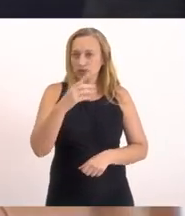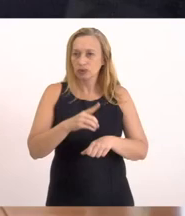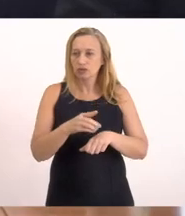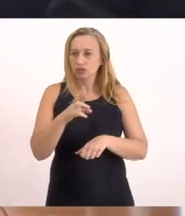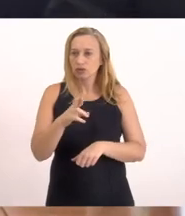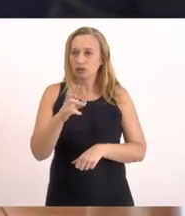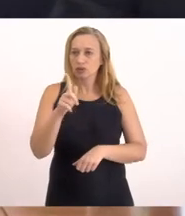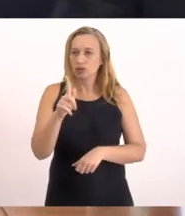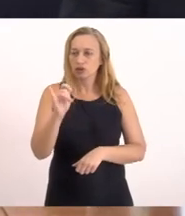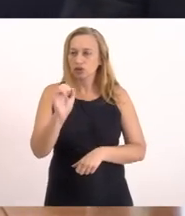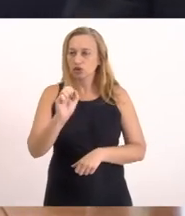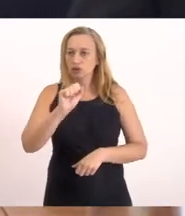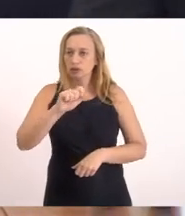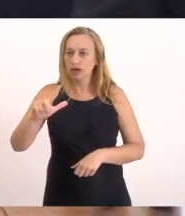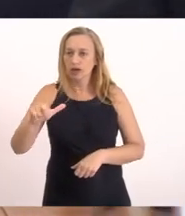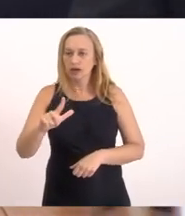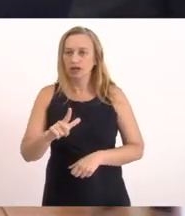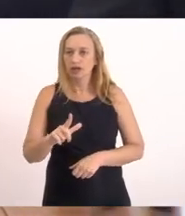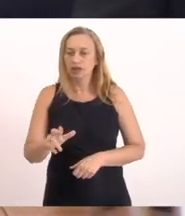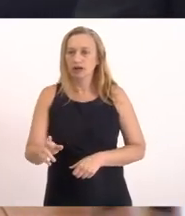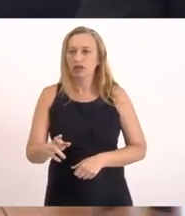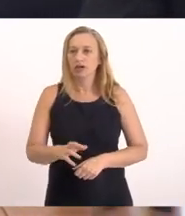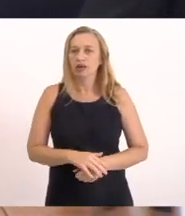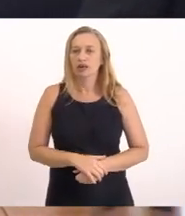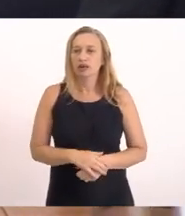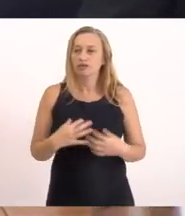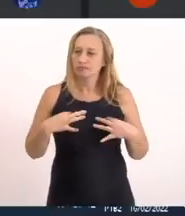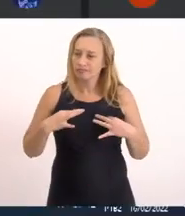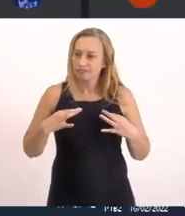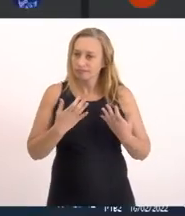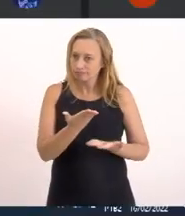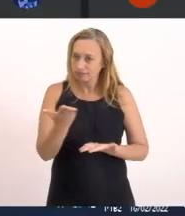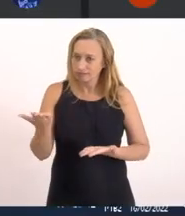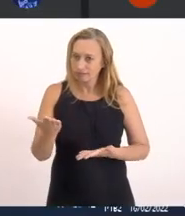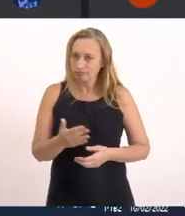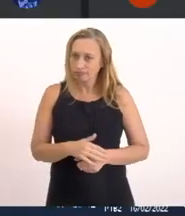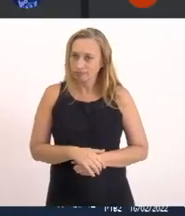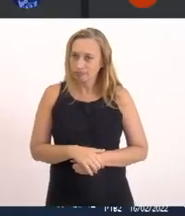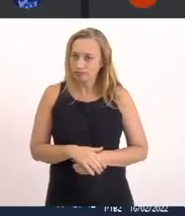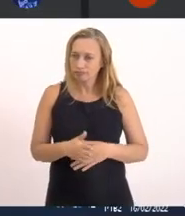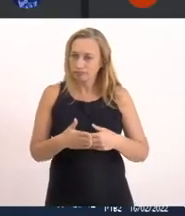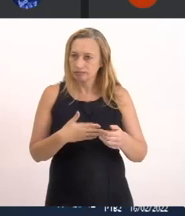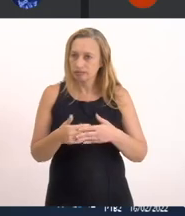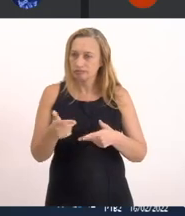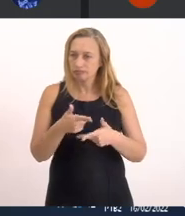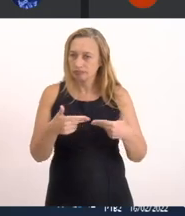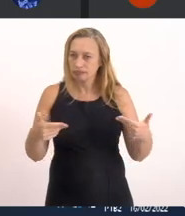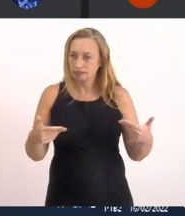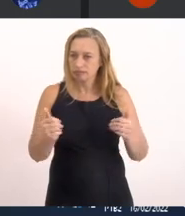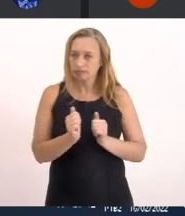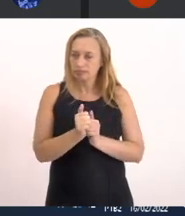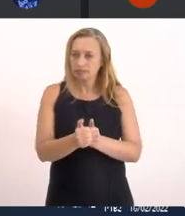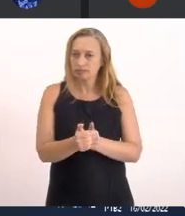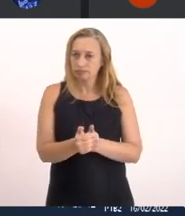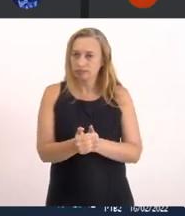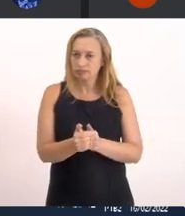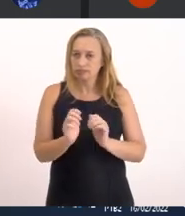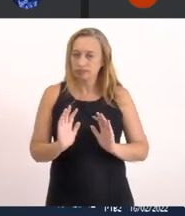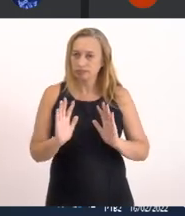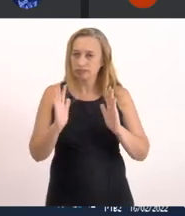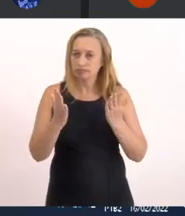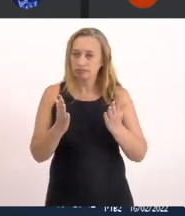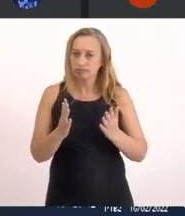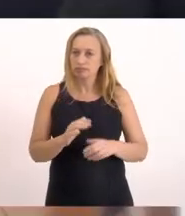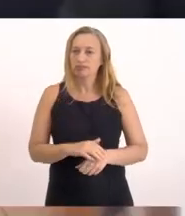Vou passar agora Estou aqui A disposição Para vocês Obrigado Para qualquer coisa E acompanha Em qualquer evento No campo